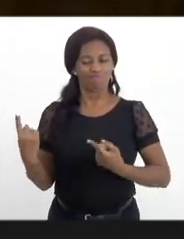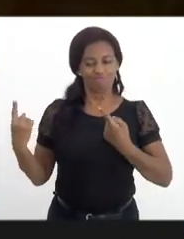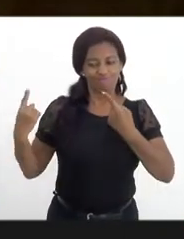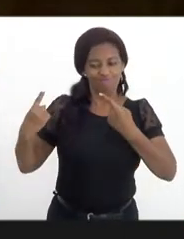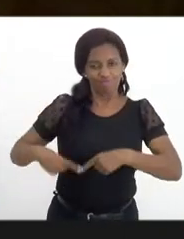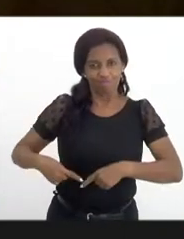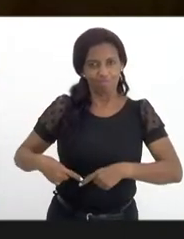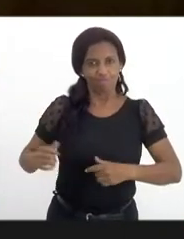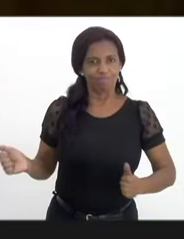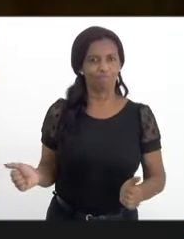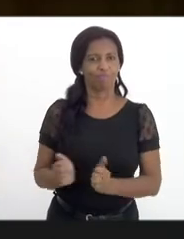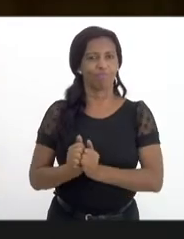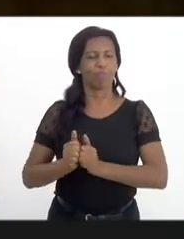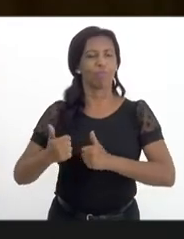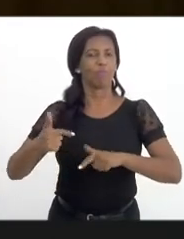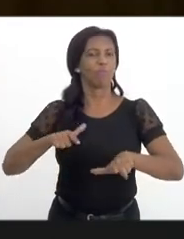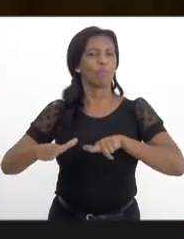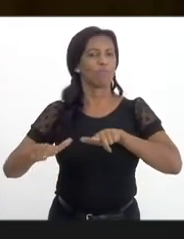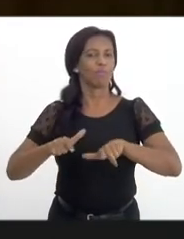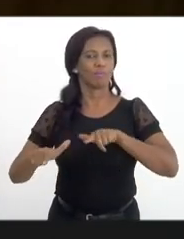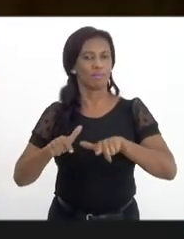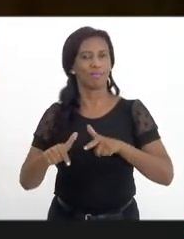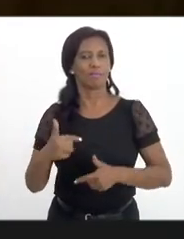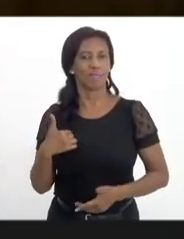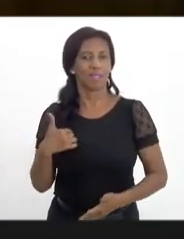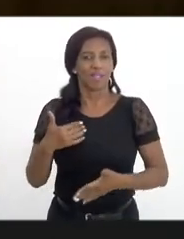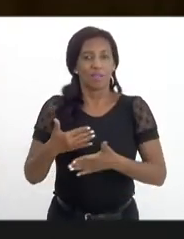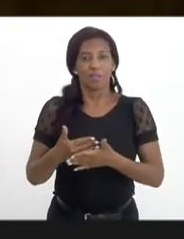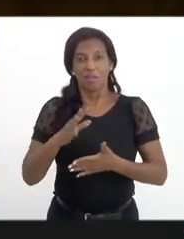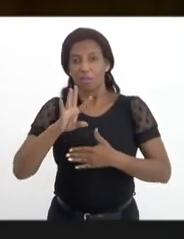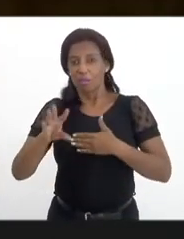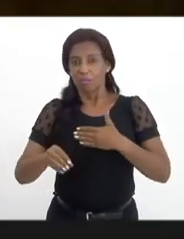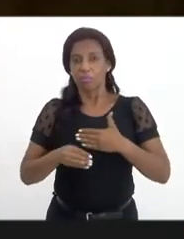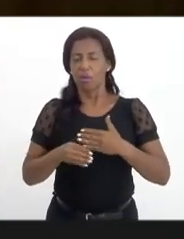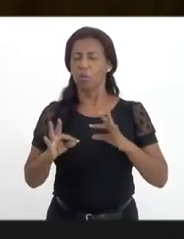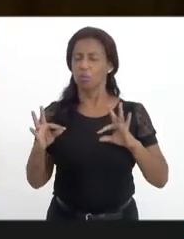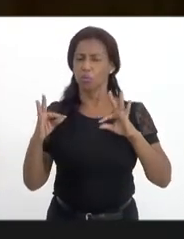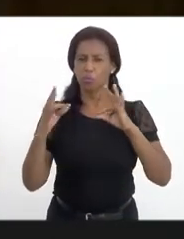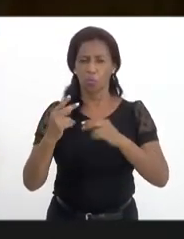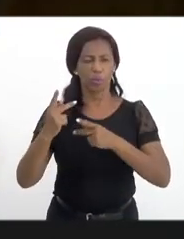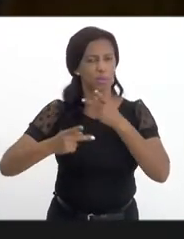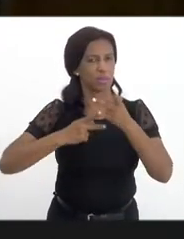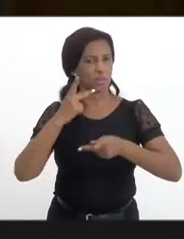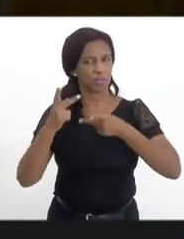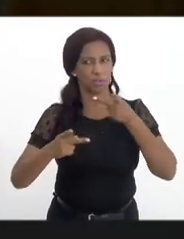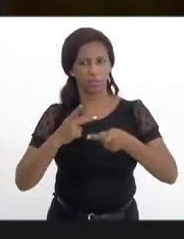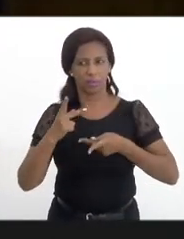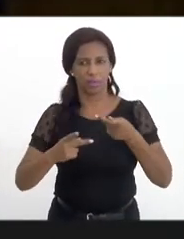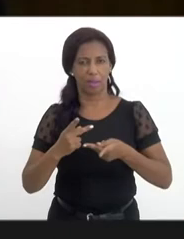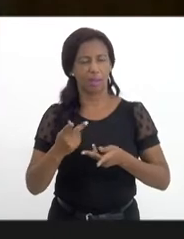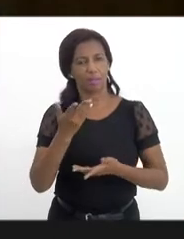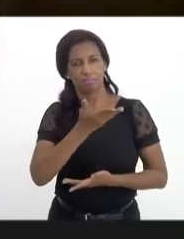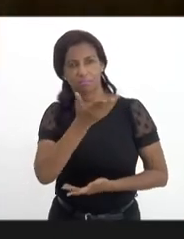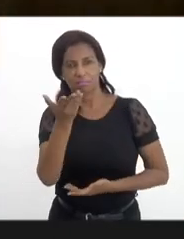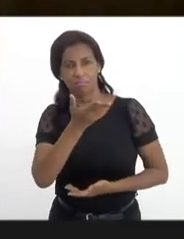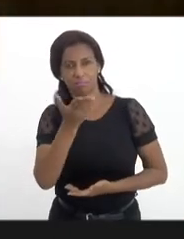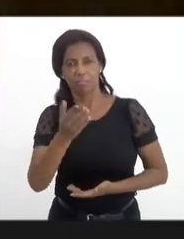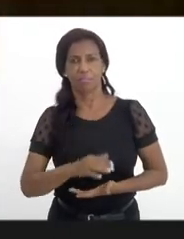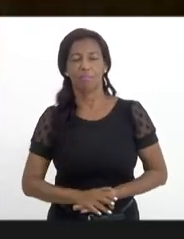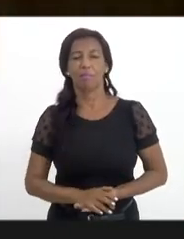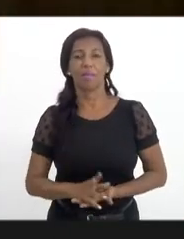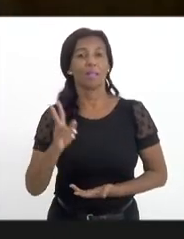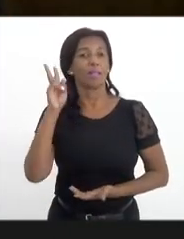do trabalho e eu venho ratificar todas as falas delas e